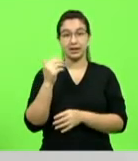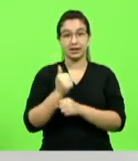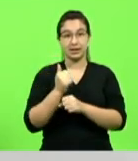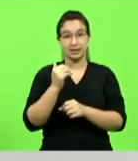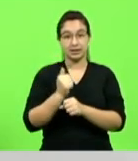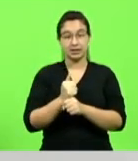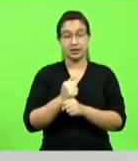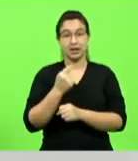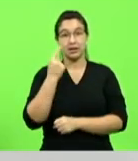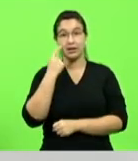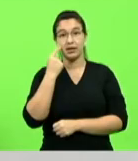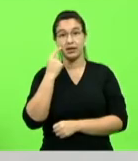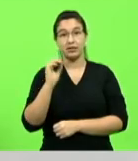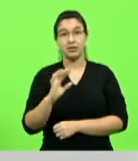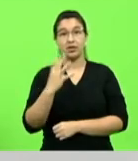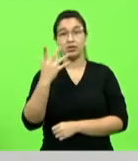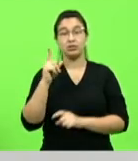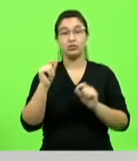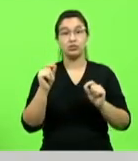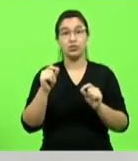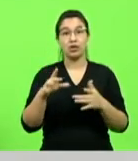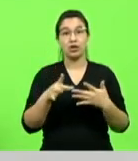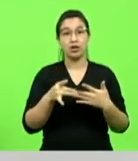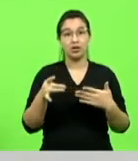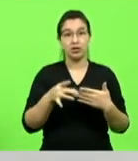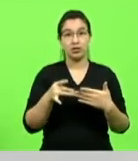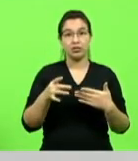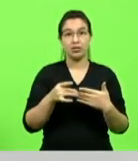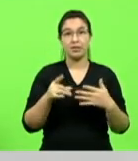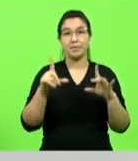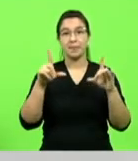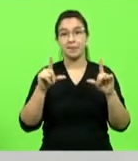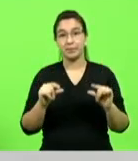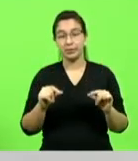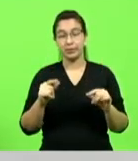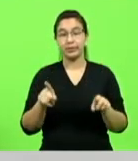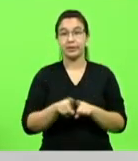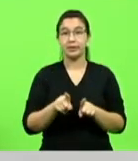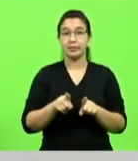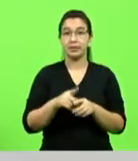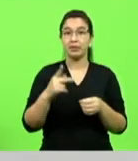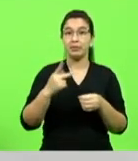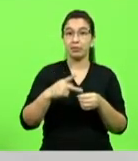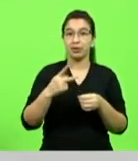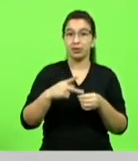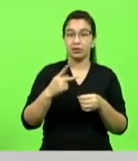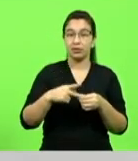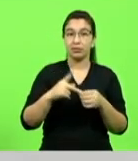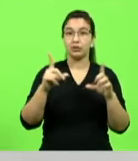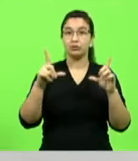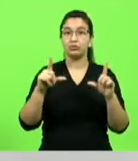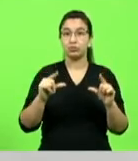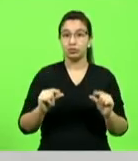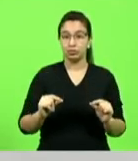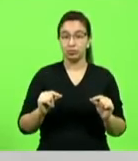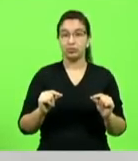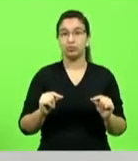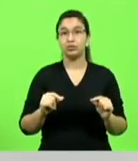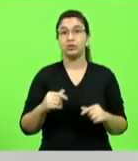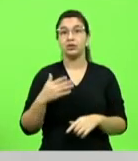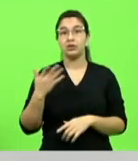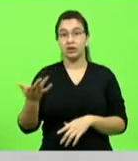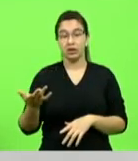acontecer com o dólar esperando que ele abaixe que a Petrobras baixe o preço do combustível e que depois o dono do posto abaixe a bomba mesmo